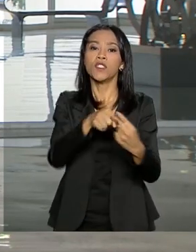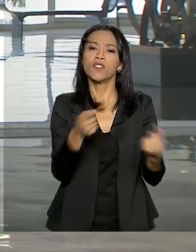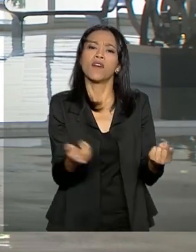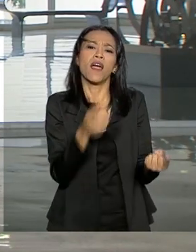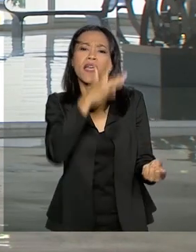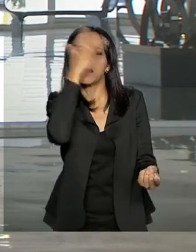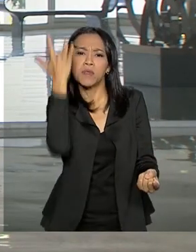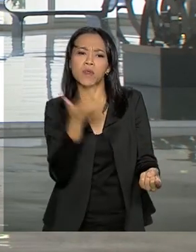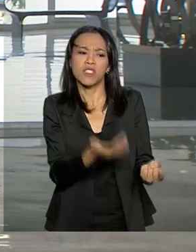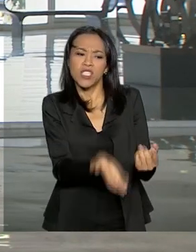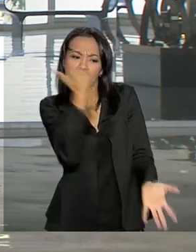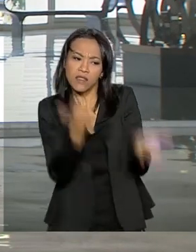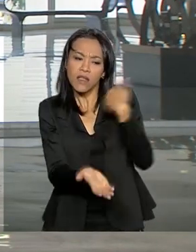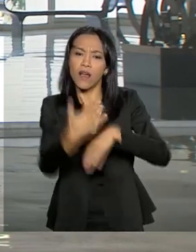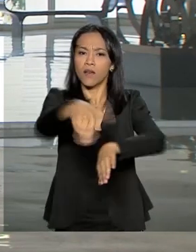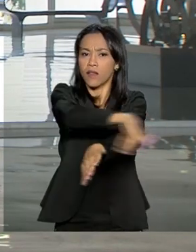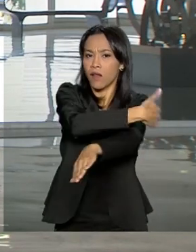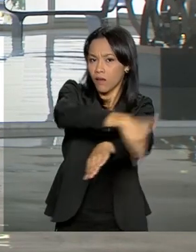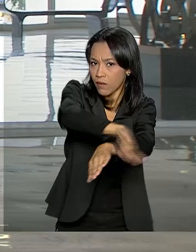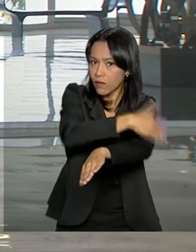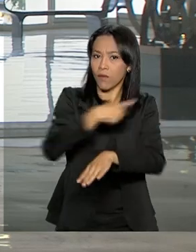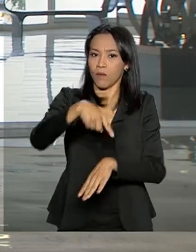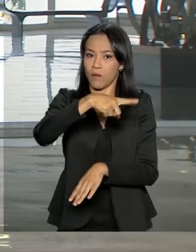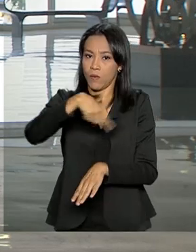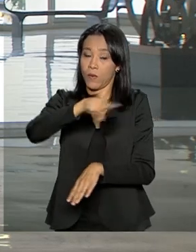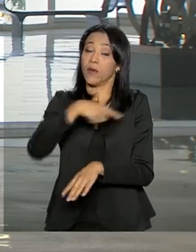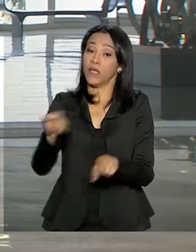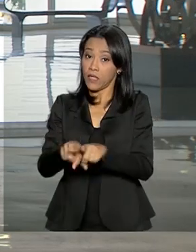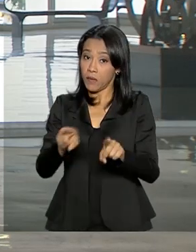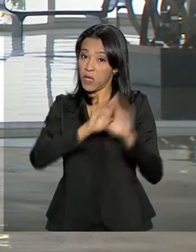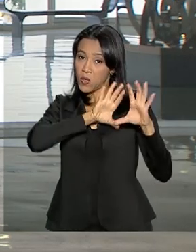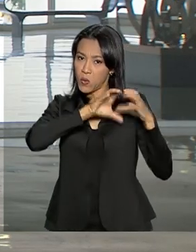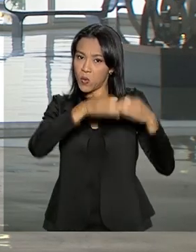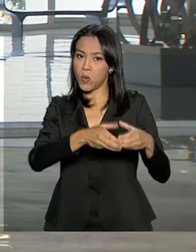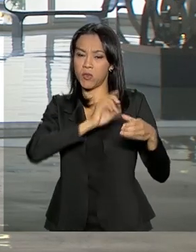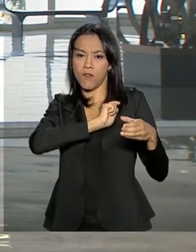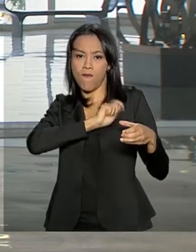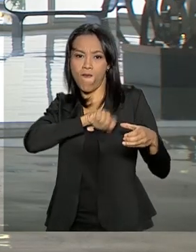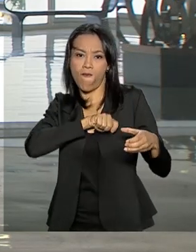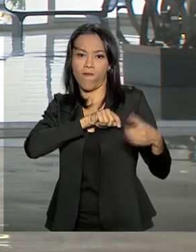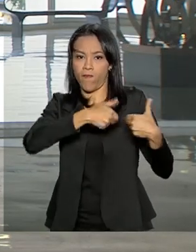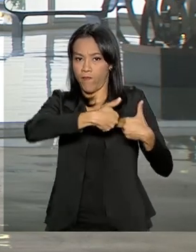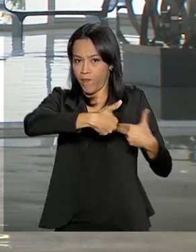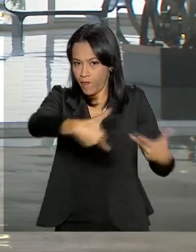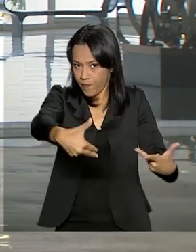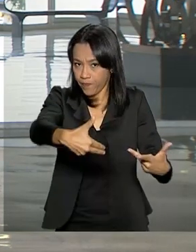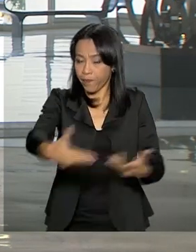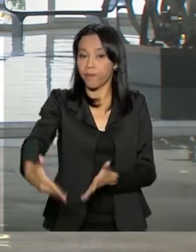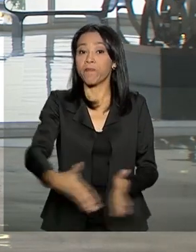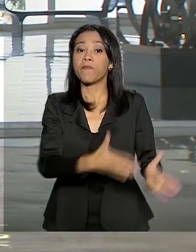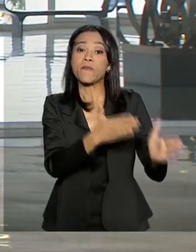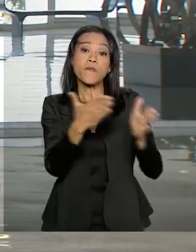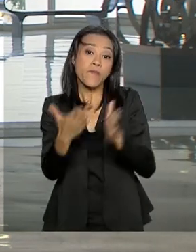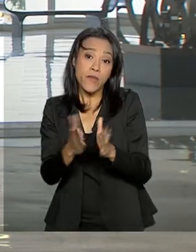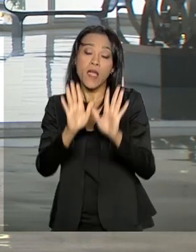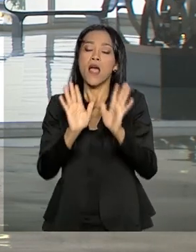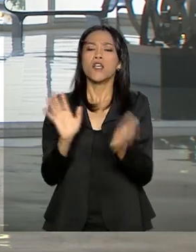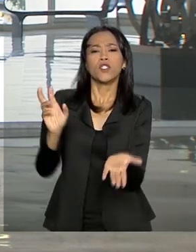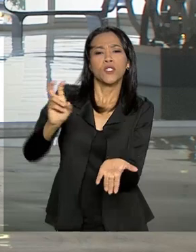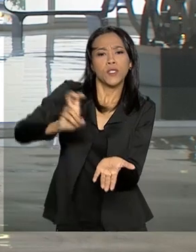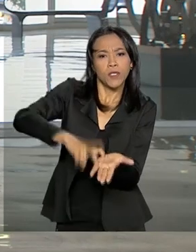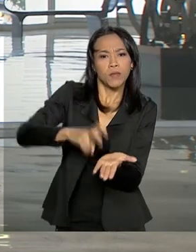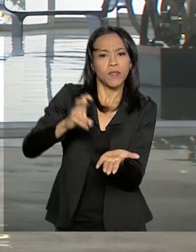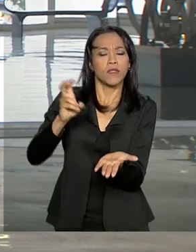criminosos reincidentes e comprovadamente integrantes de facções criminosas. Bom, no final da manhã, o presidente Jair